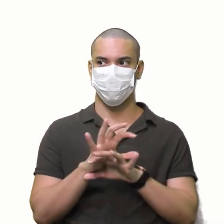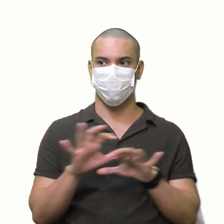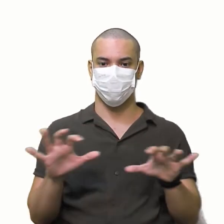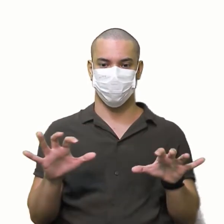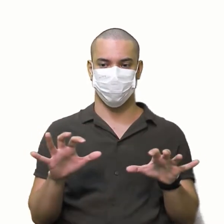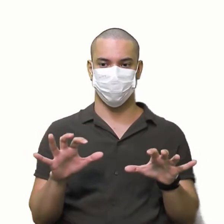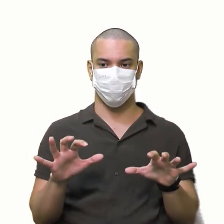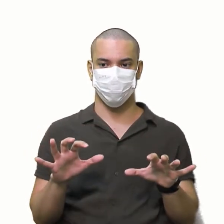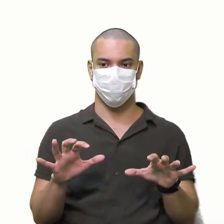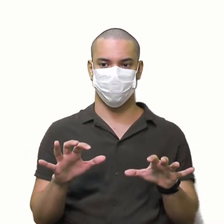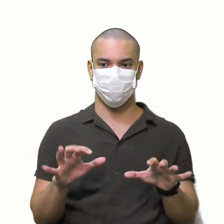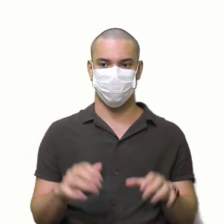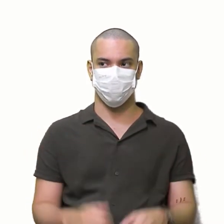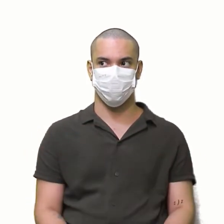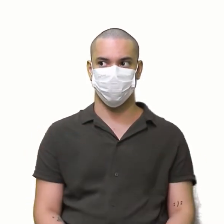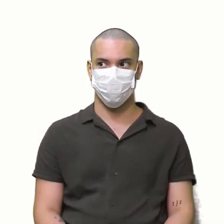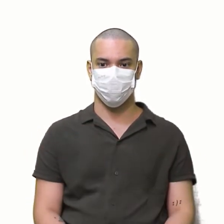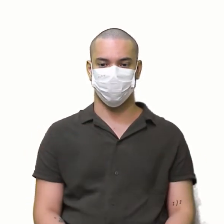isso?